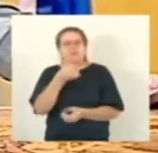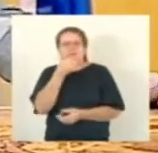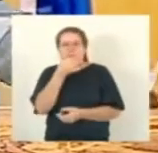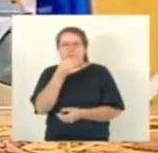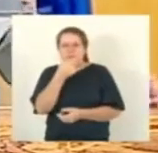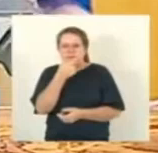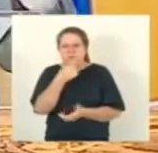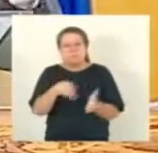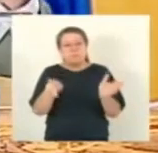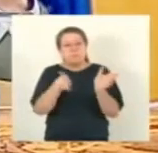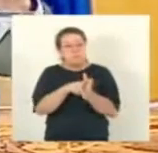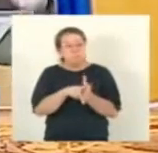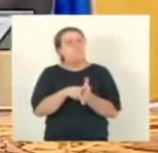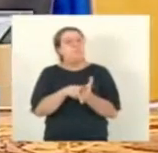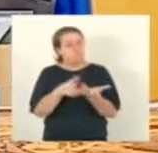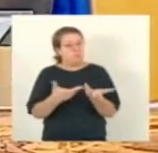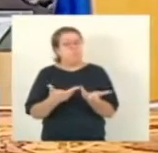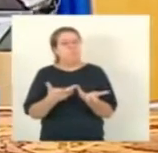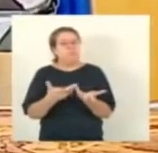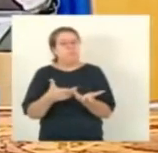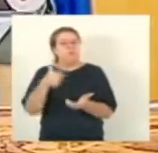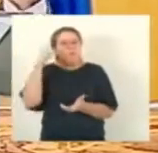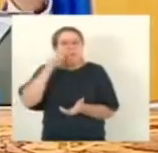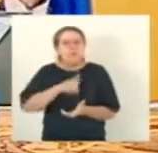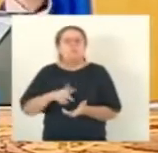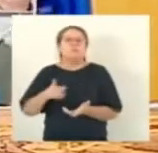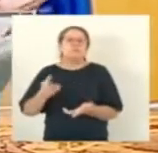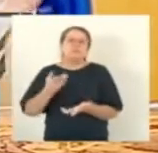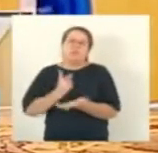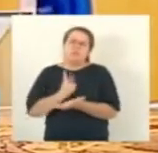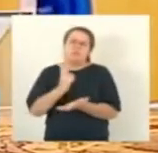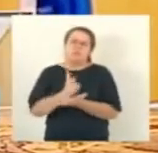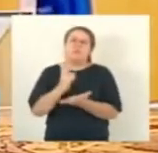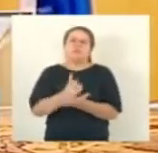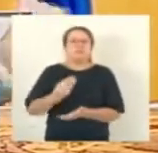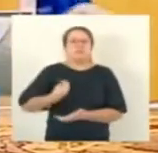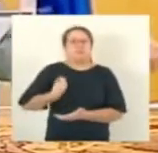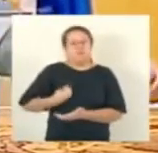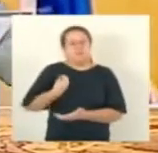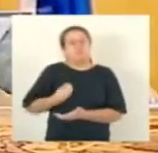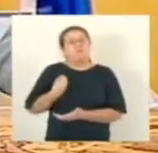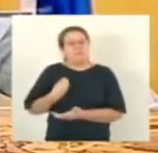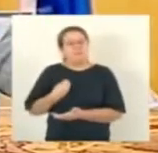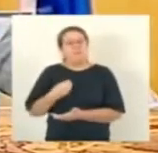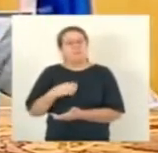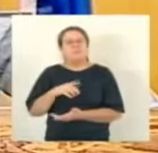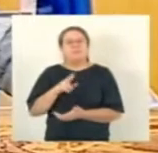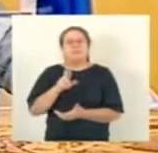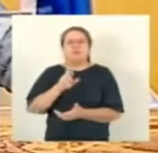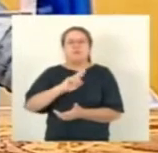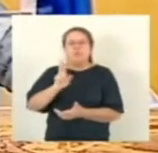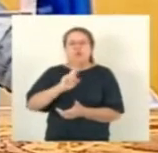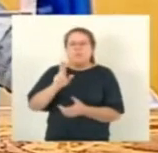ter essa sobrevida, que eu acabei de falar agora, o nome do remédio é